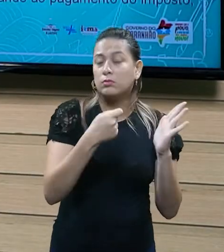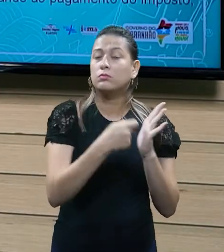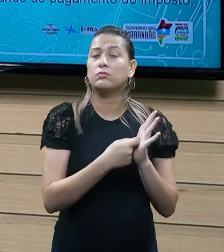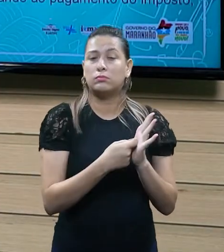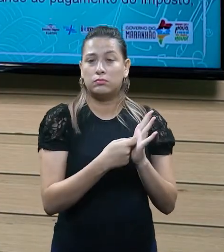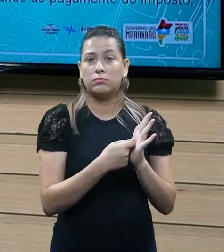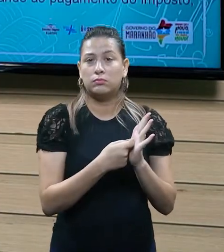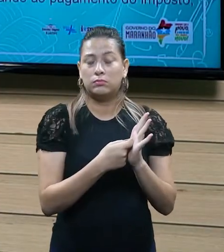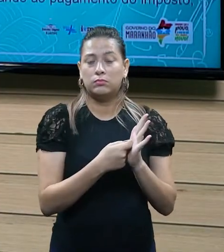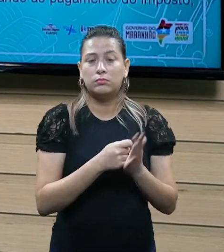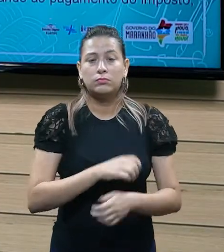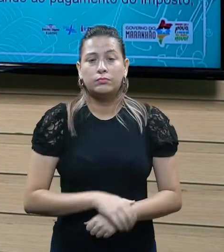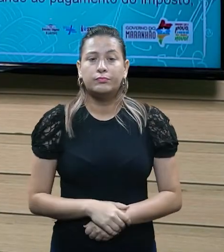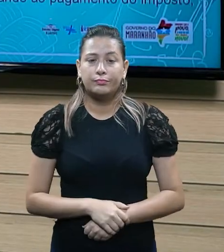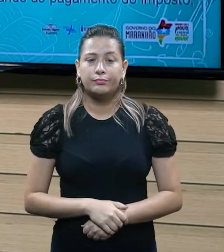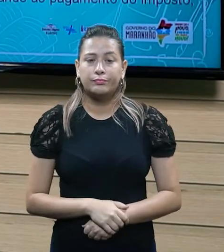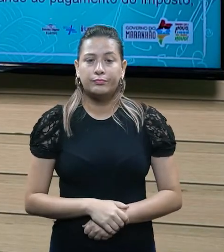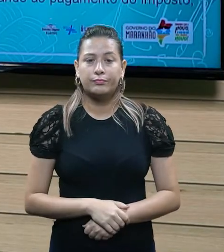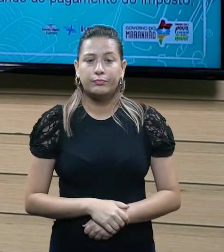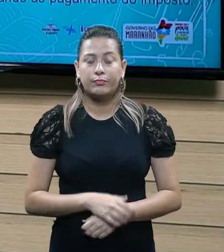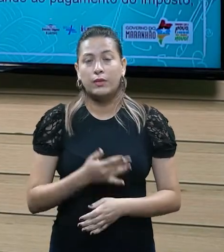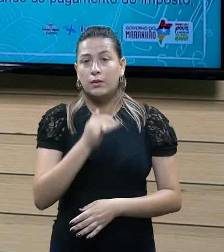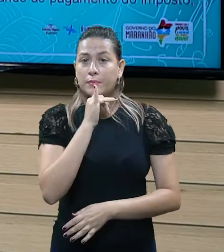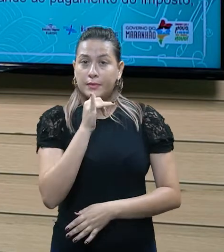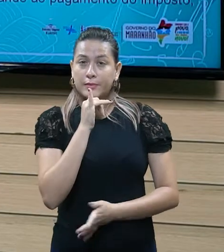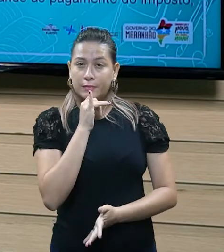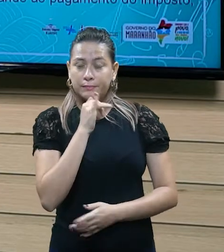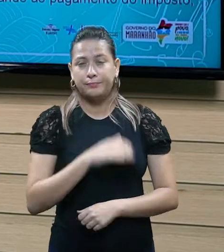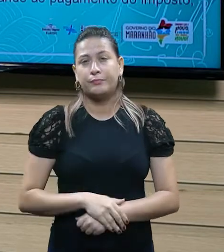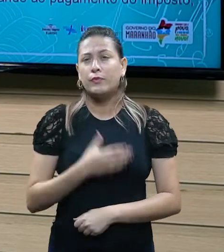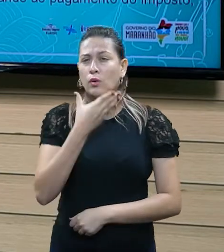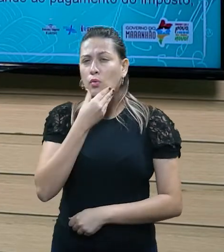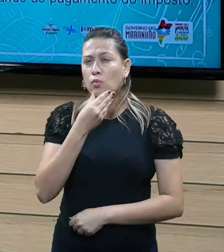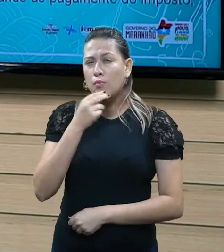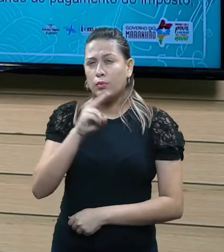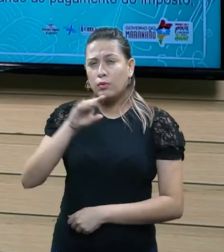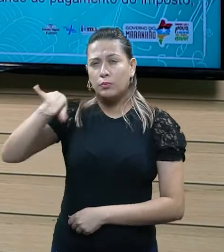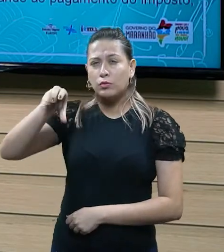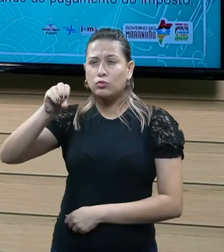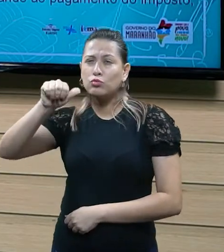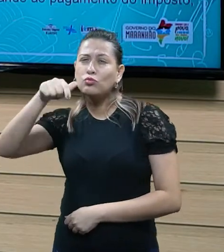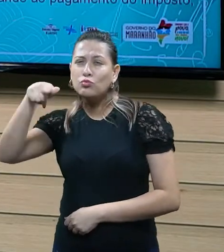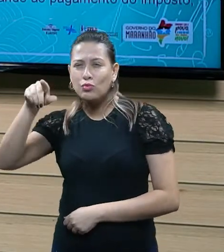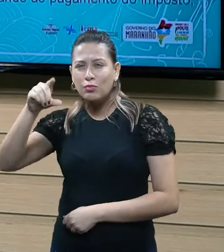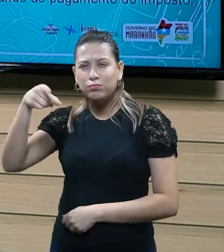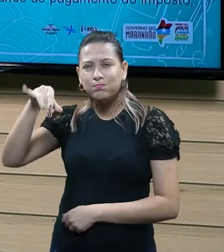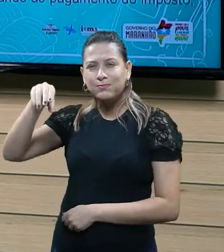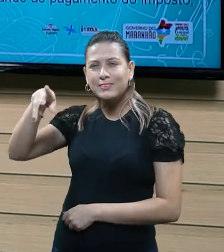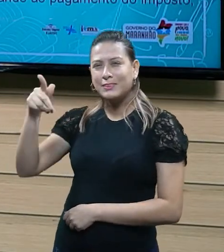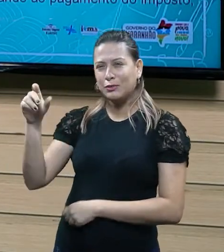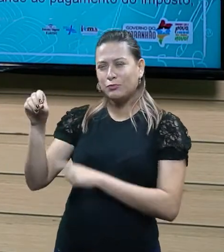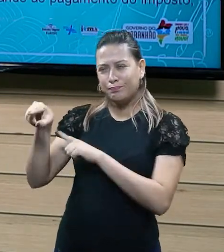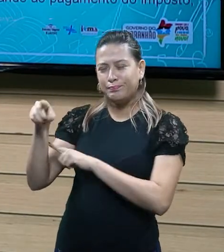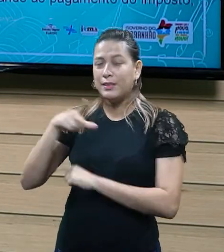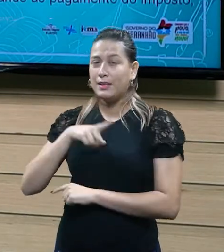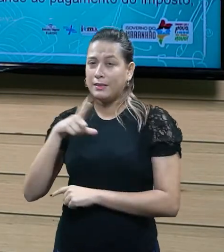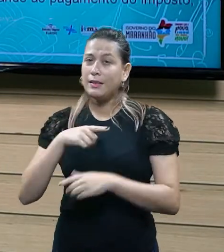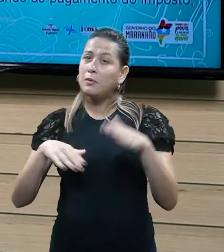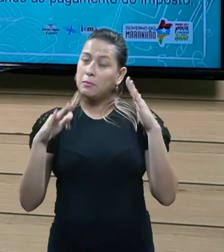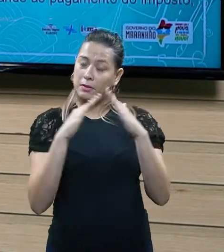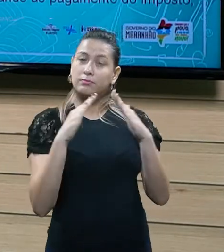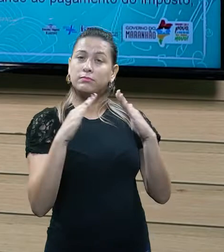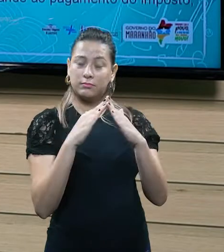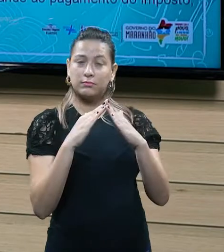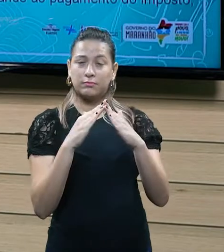seguinte exemplo. Joãozinho, ele tem um imóvel. Eu gosto de utilizar Joãozinho. Joãozinho, ele tem um imóvel. Ele